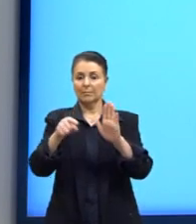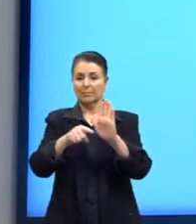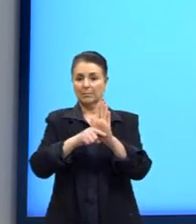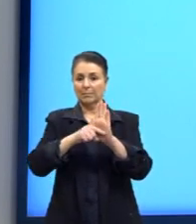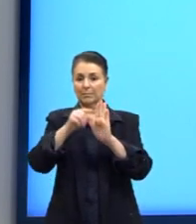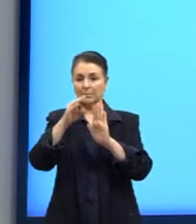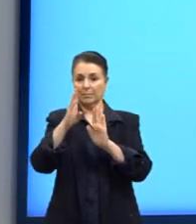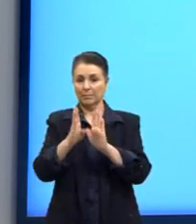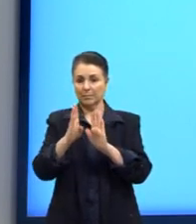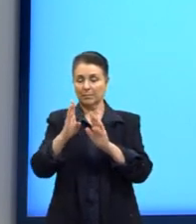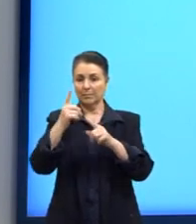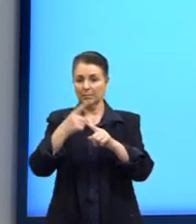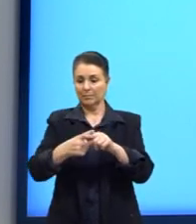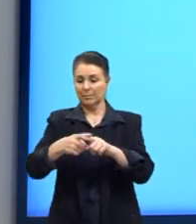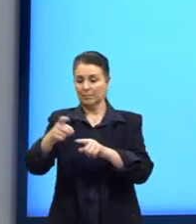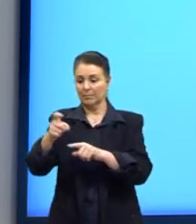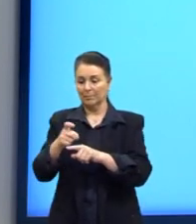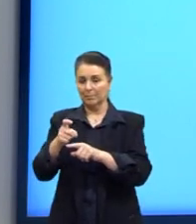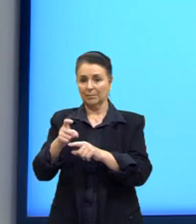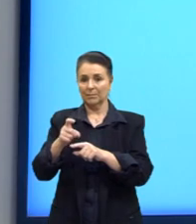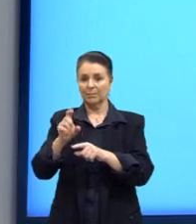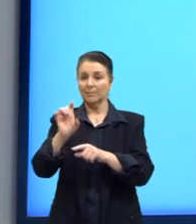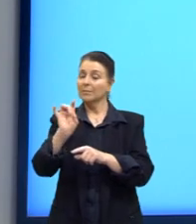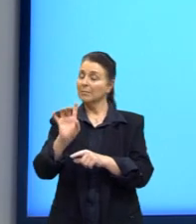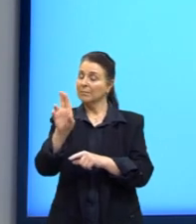utilizando essas relações.